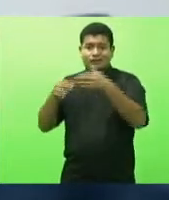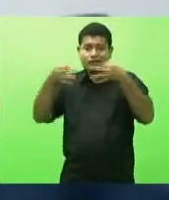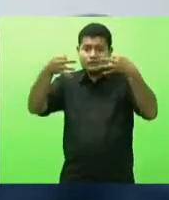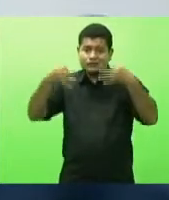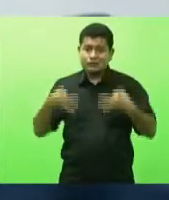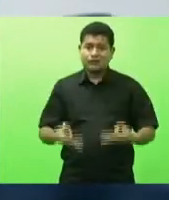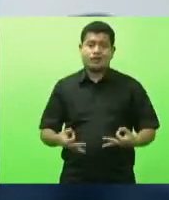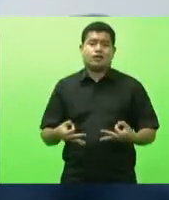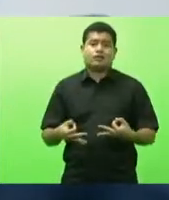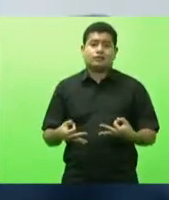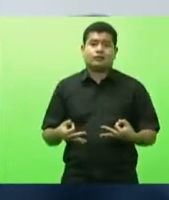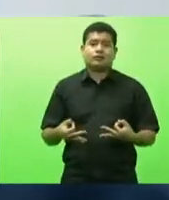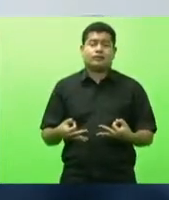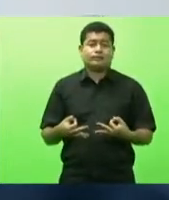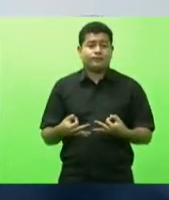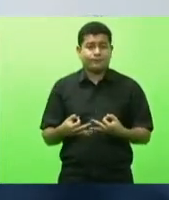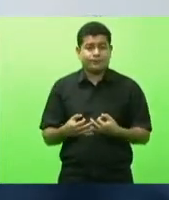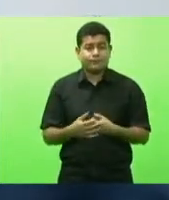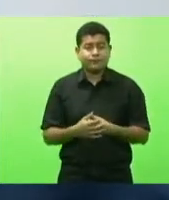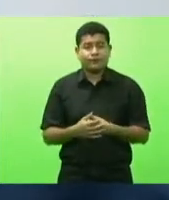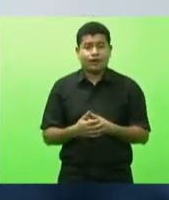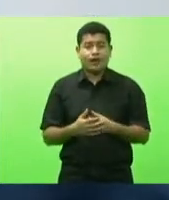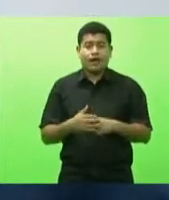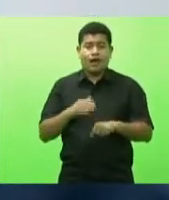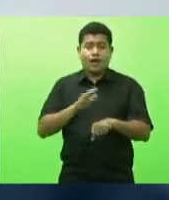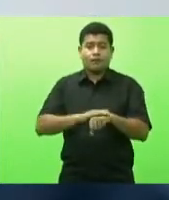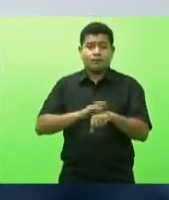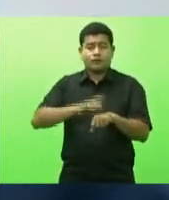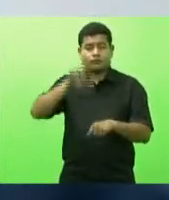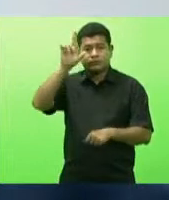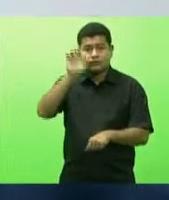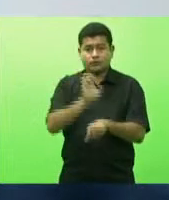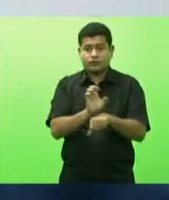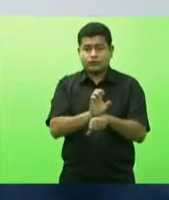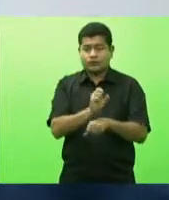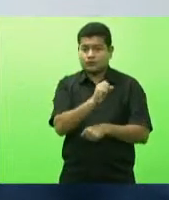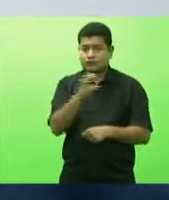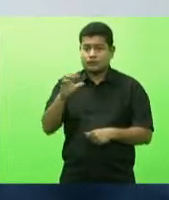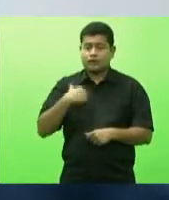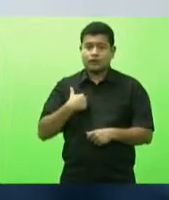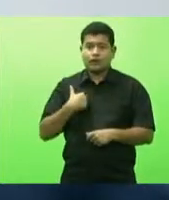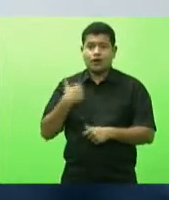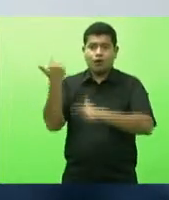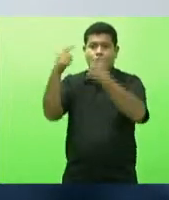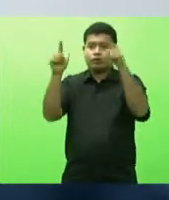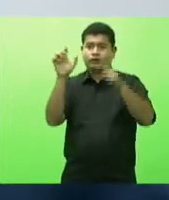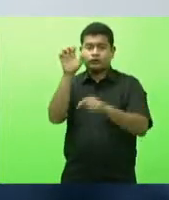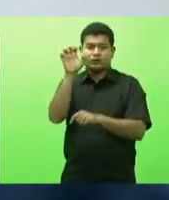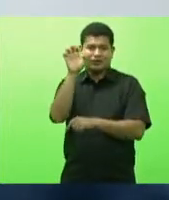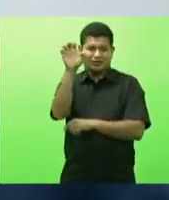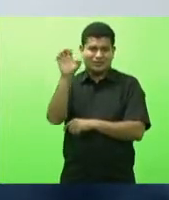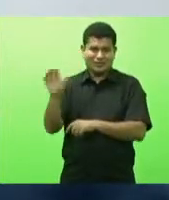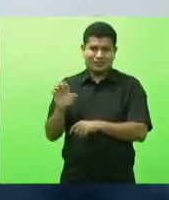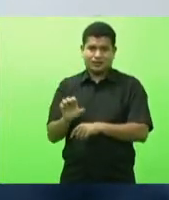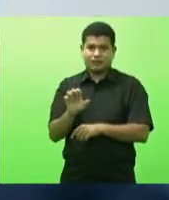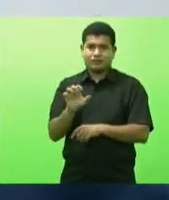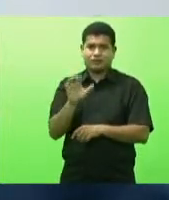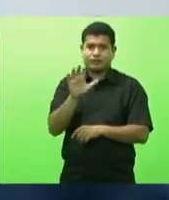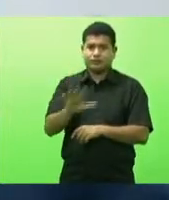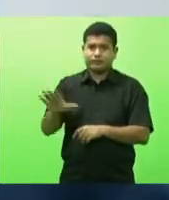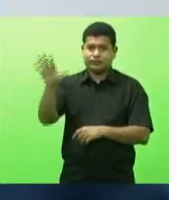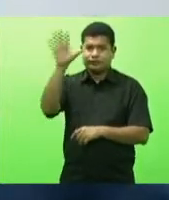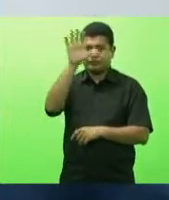que é feita pelo estado de Santa Catarina em outros estados nós vimos infelizmente quando tudo foi distribuído as doses todas mesmo